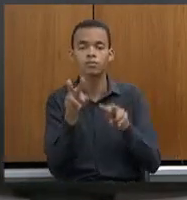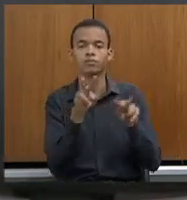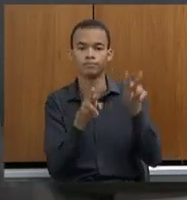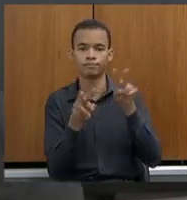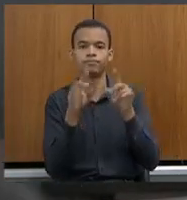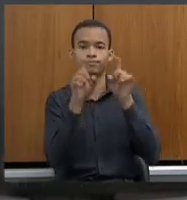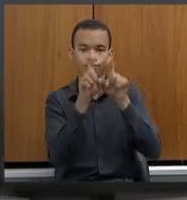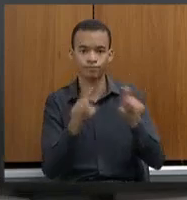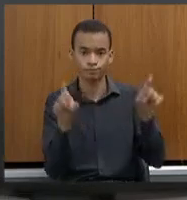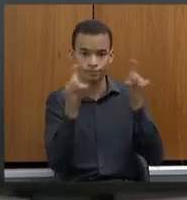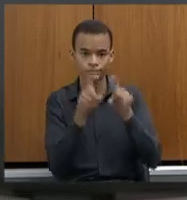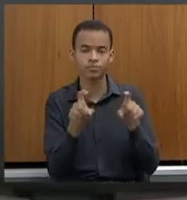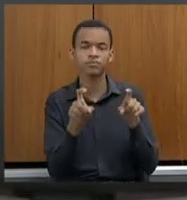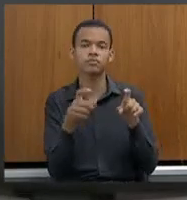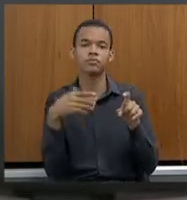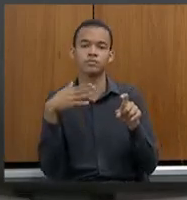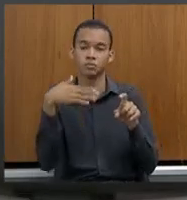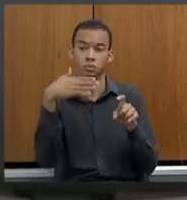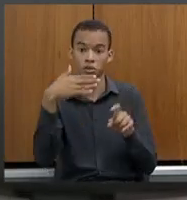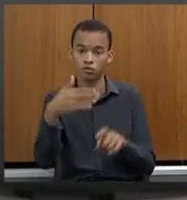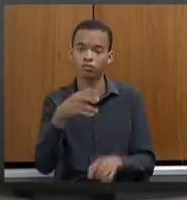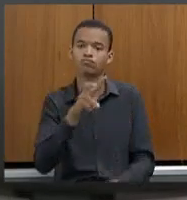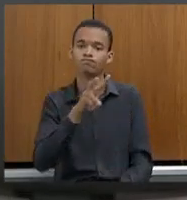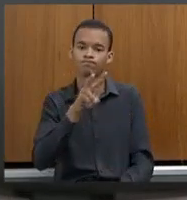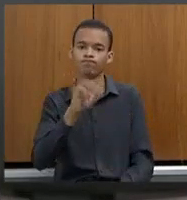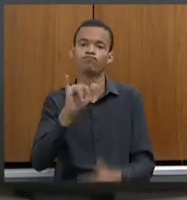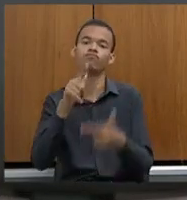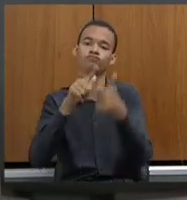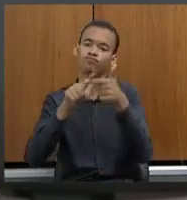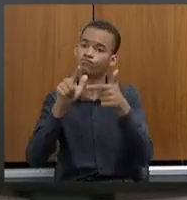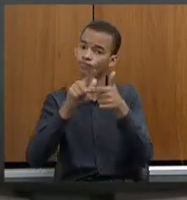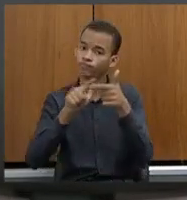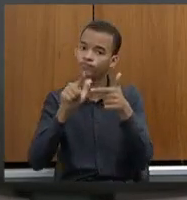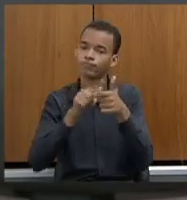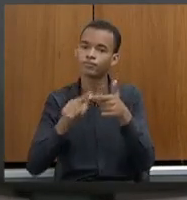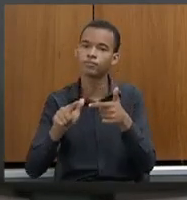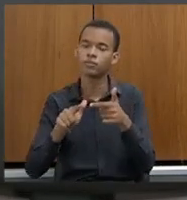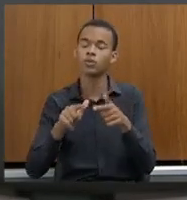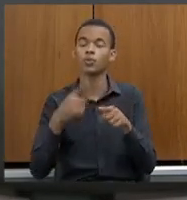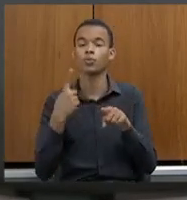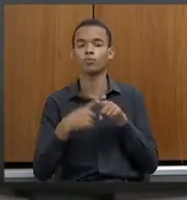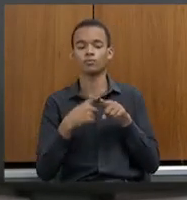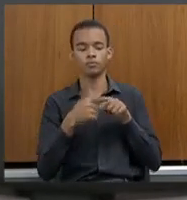consequências gravíssimas na questão. Otimiza-se o emprego,